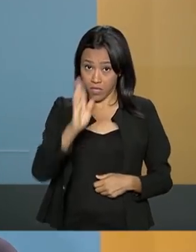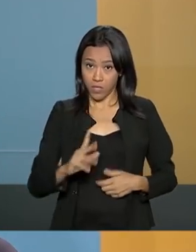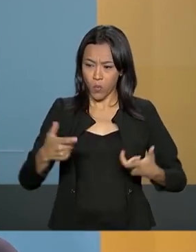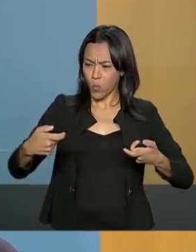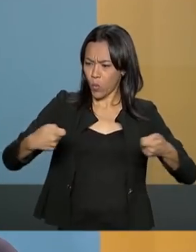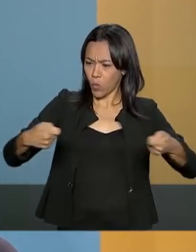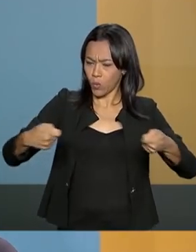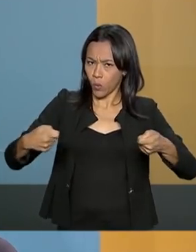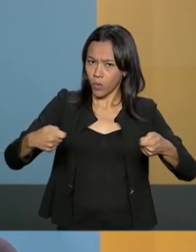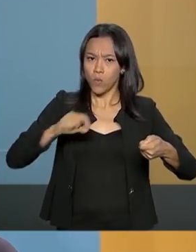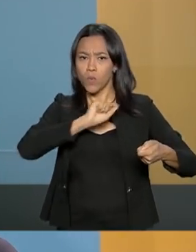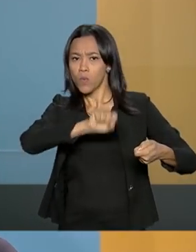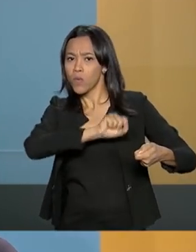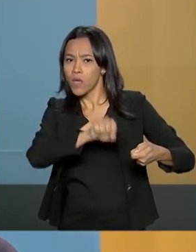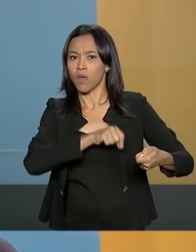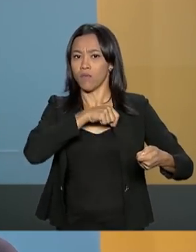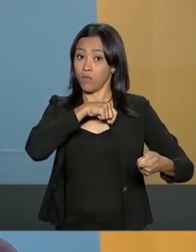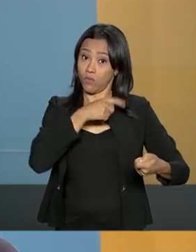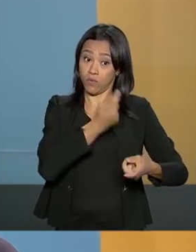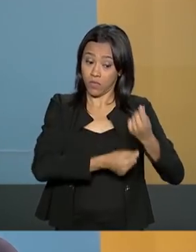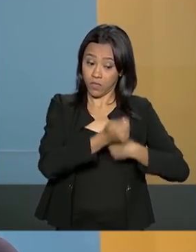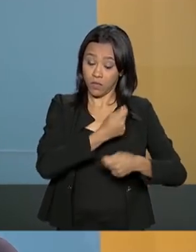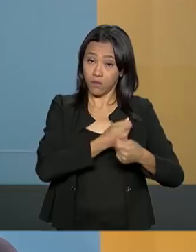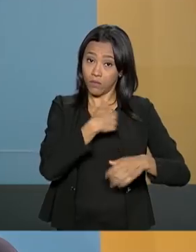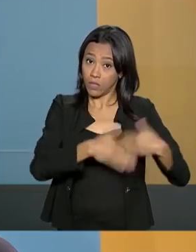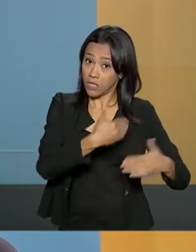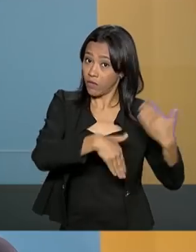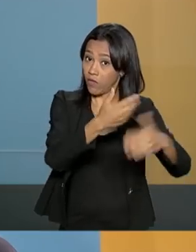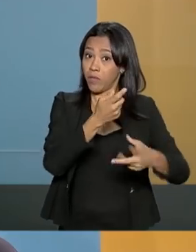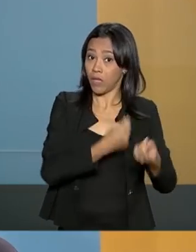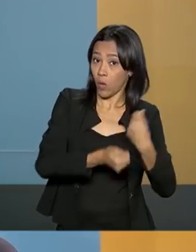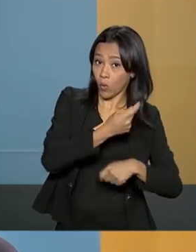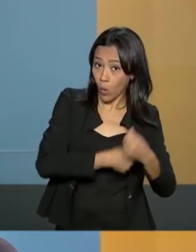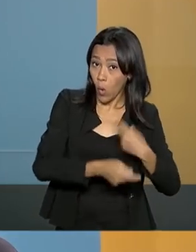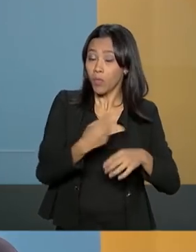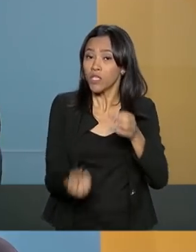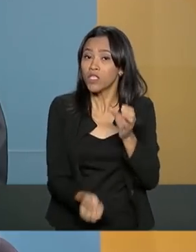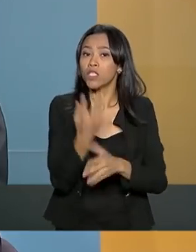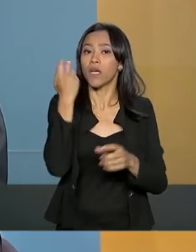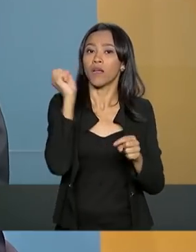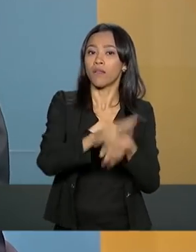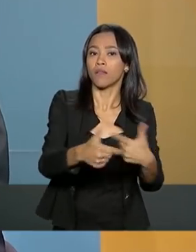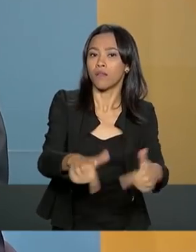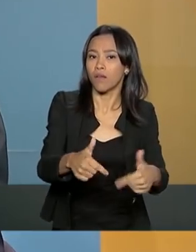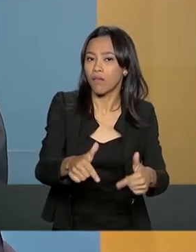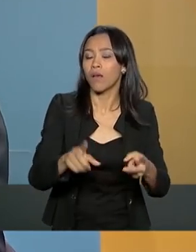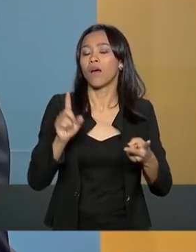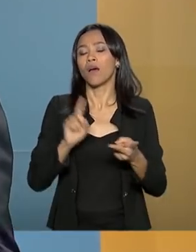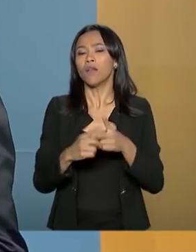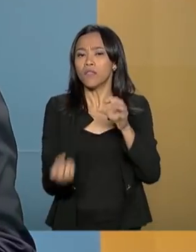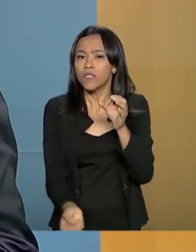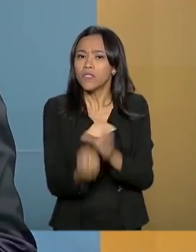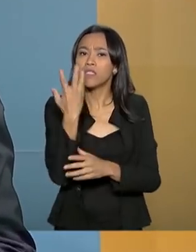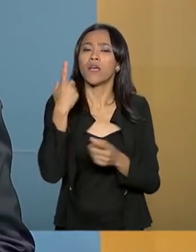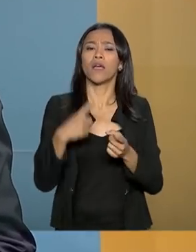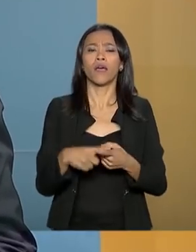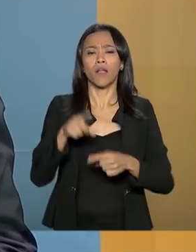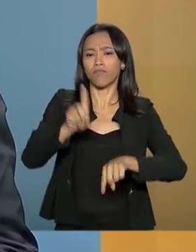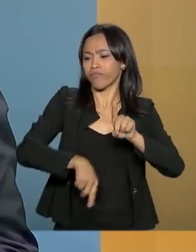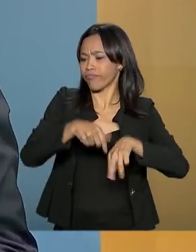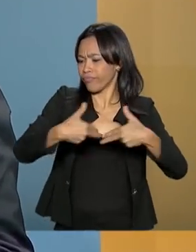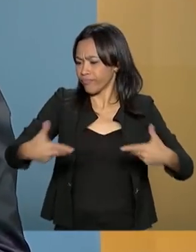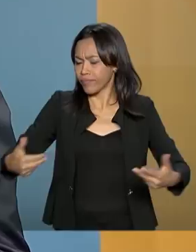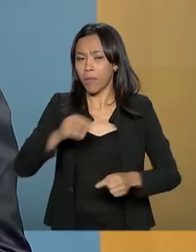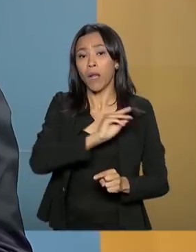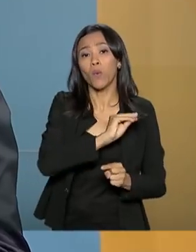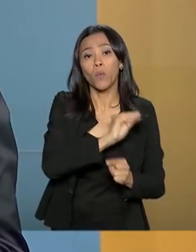entre o desenvolvimento econômico, que é o que gera emprego, gera renda e gera os recursos necessários para você cuidar do meio